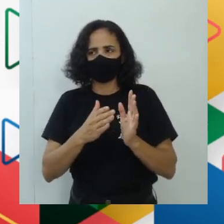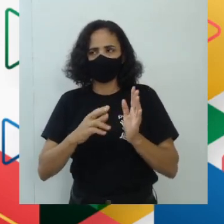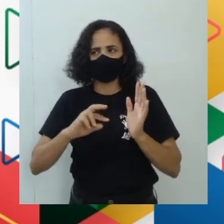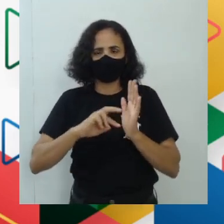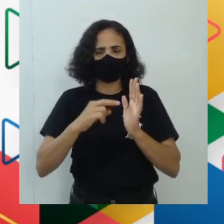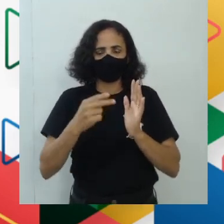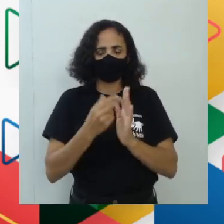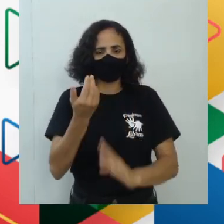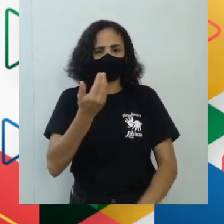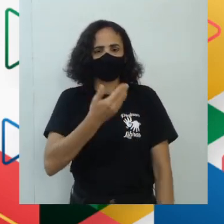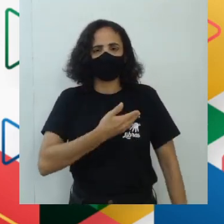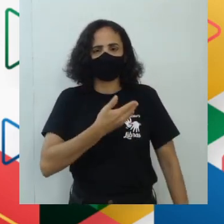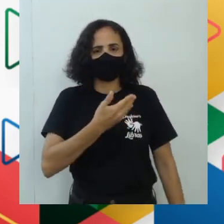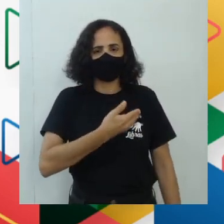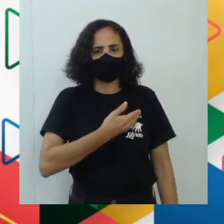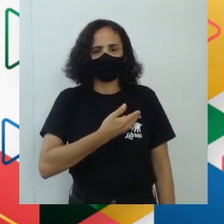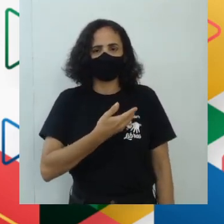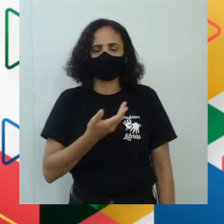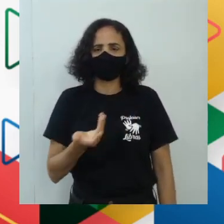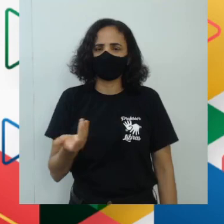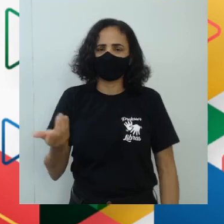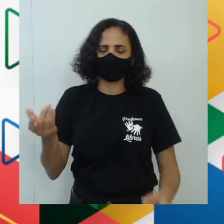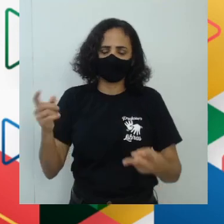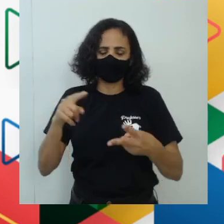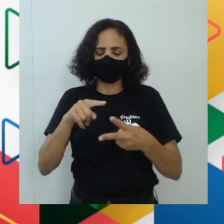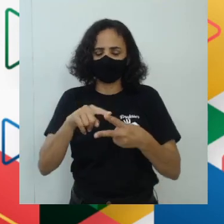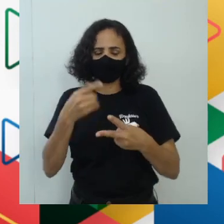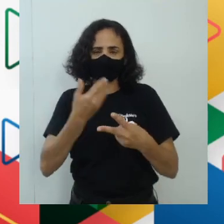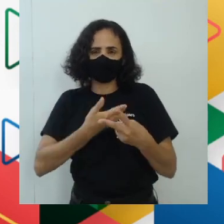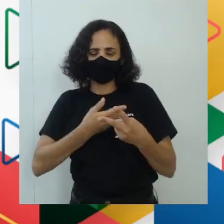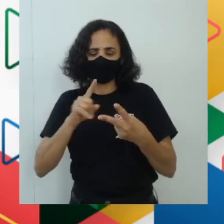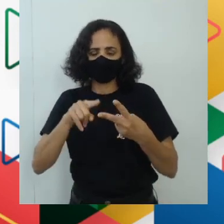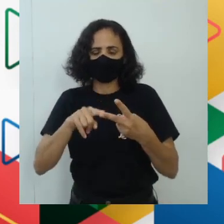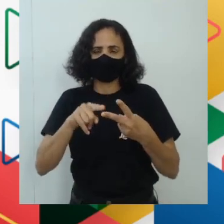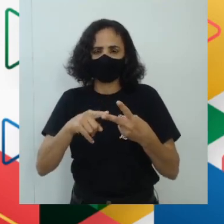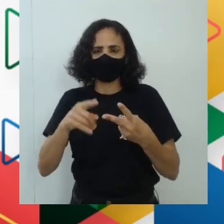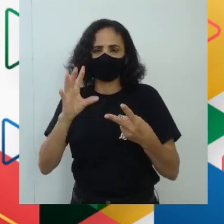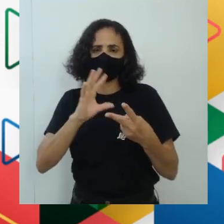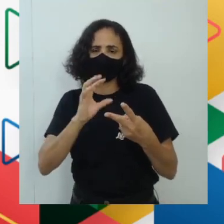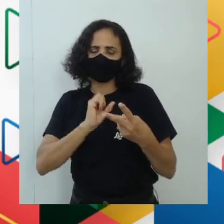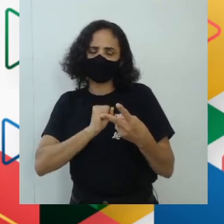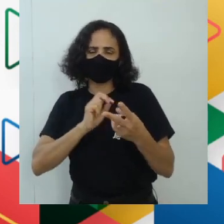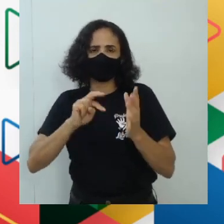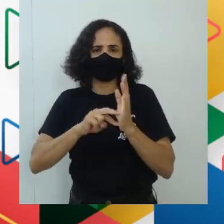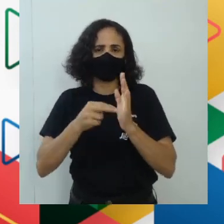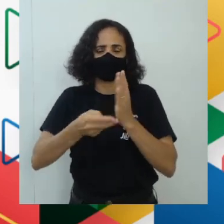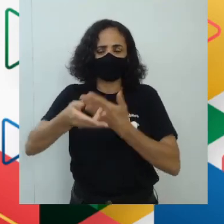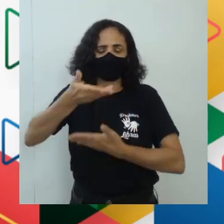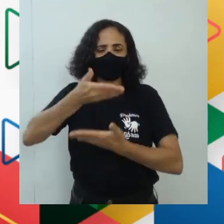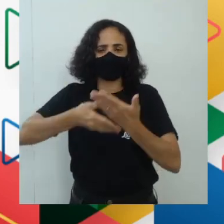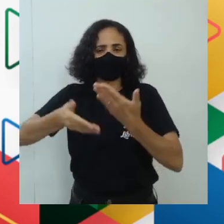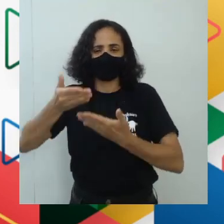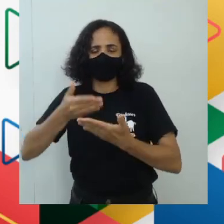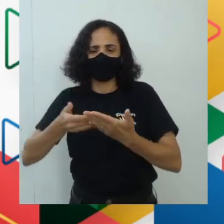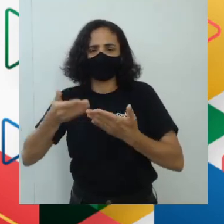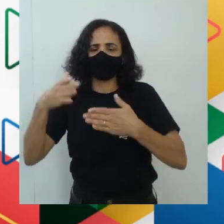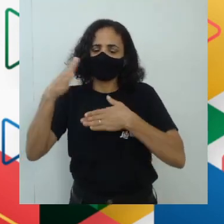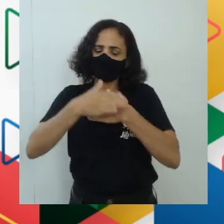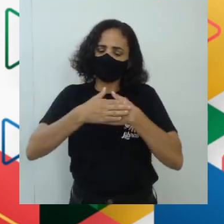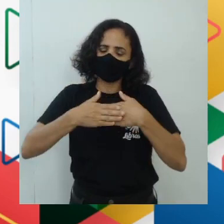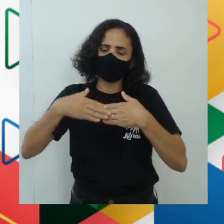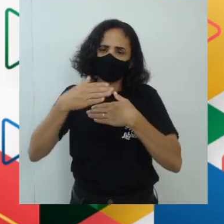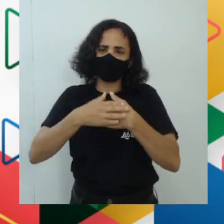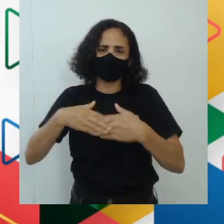é amizade, o amor-amizade, o que hoje seria aquele relacionamento de fraterno, de